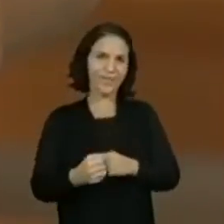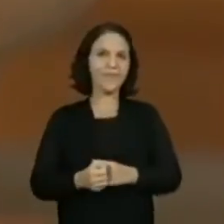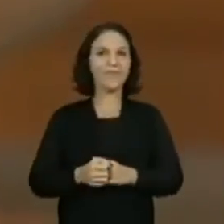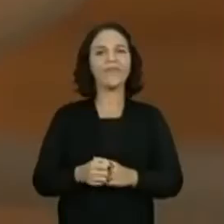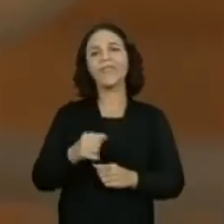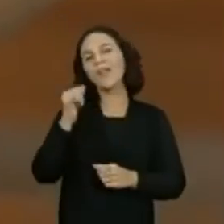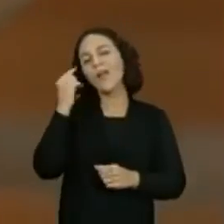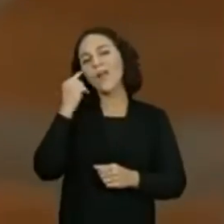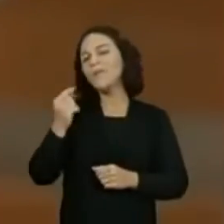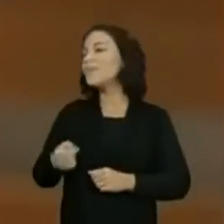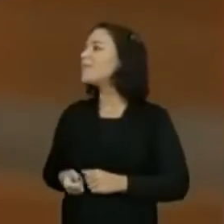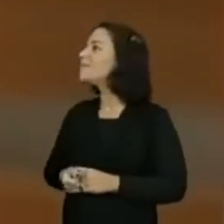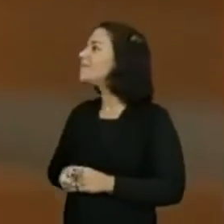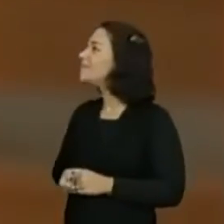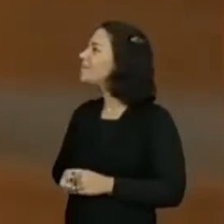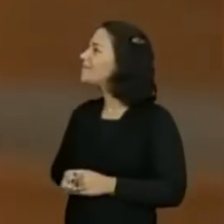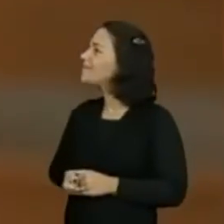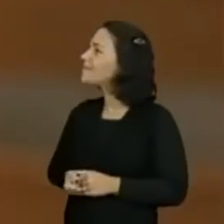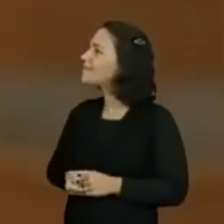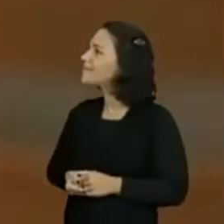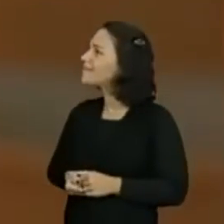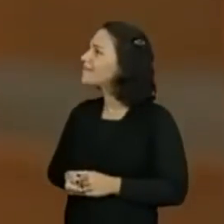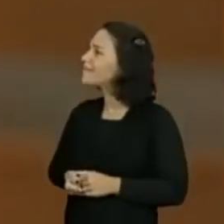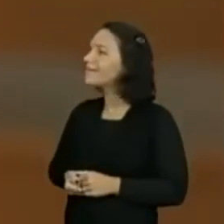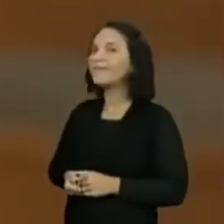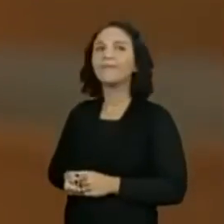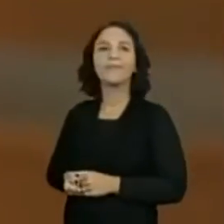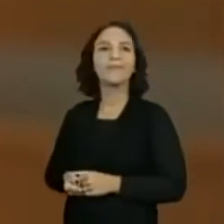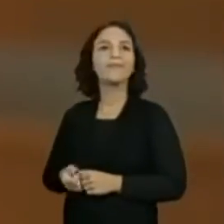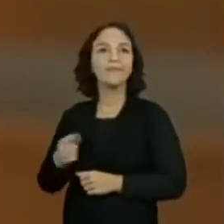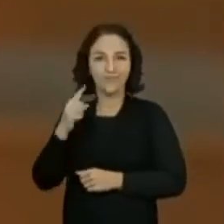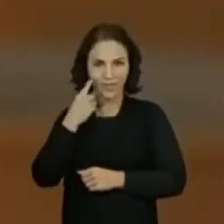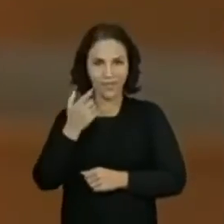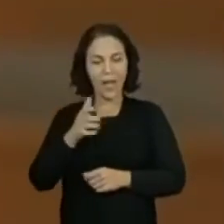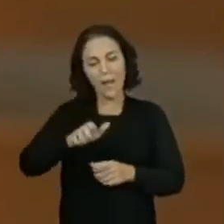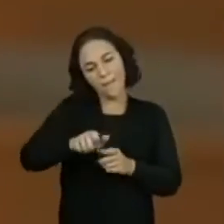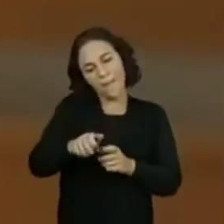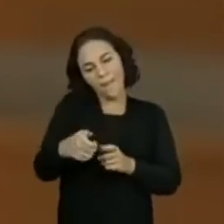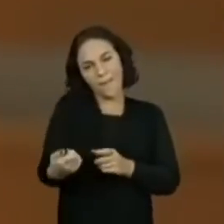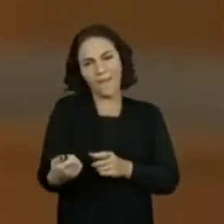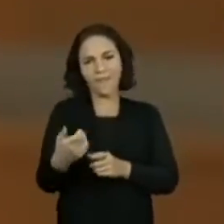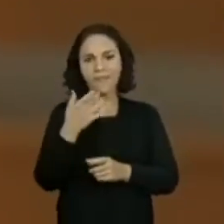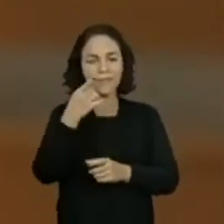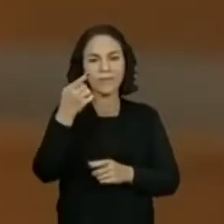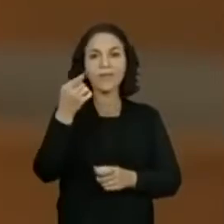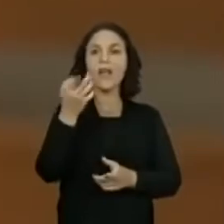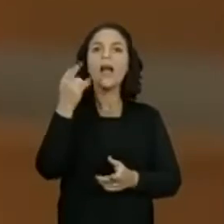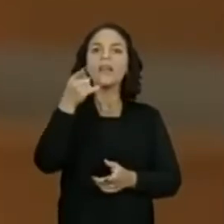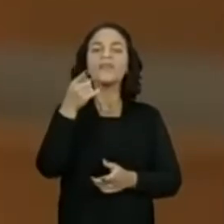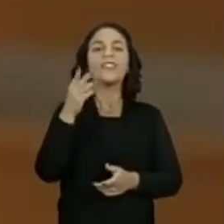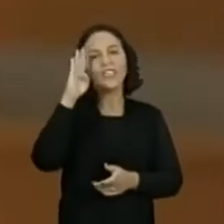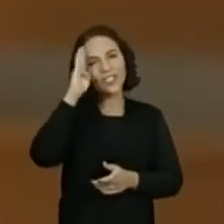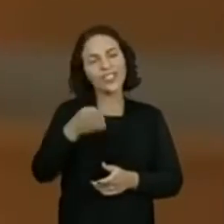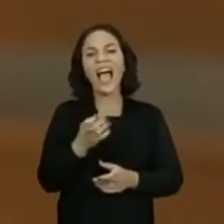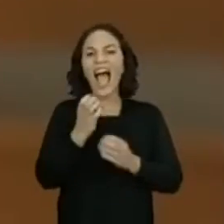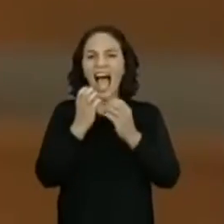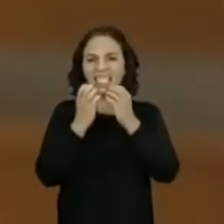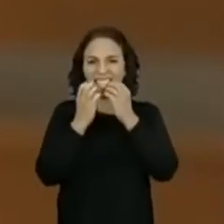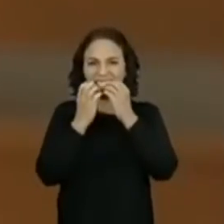puxávamos, olha. Como já vem mais fácil. Olha só. Vocês não comiam direto no dente, assim?